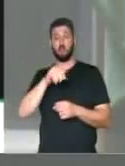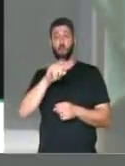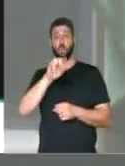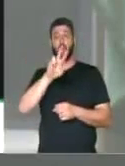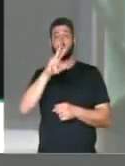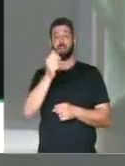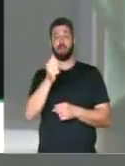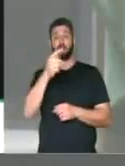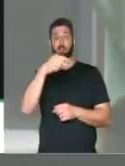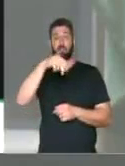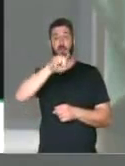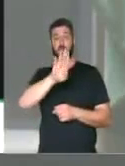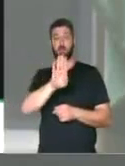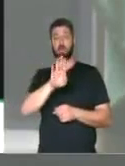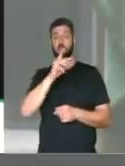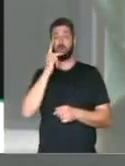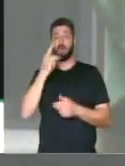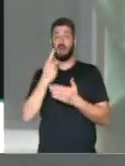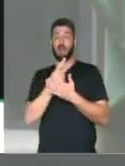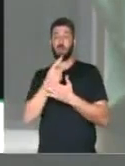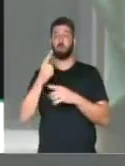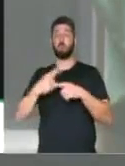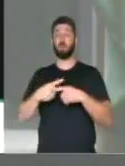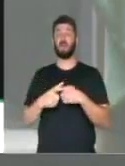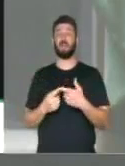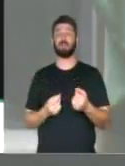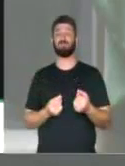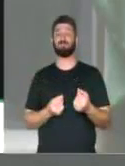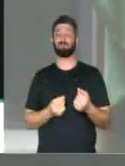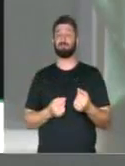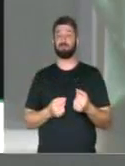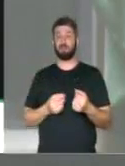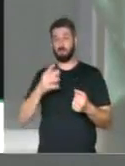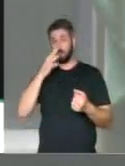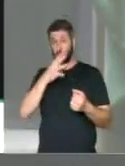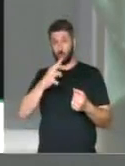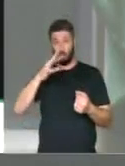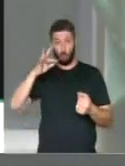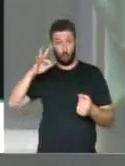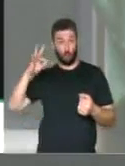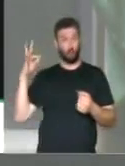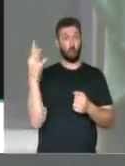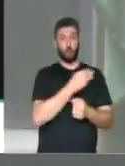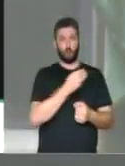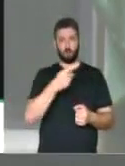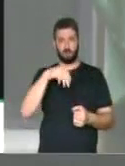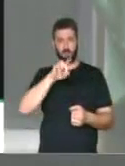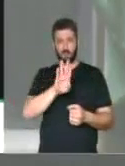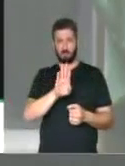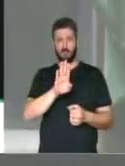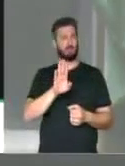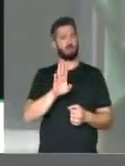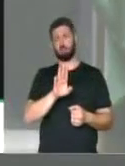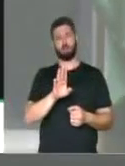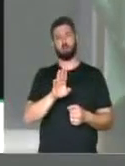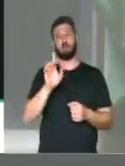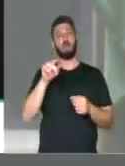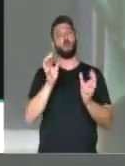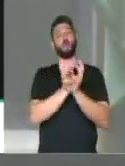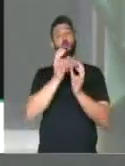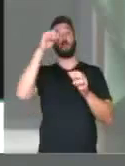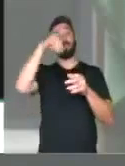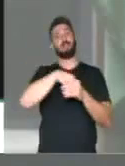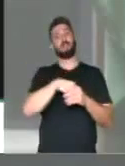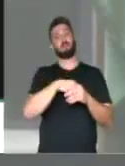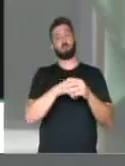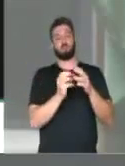de quadrilha do PMDB. Eu digo talvez indevidamente porque ele não acusou todos os PMDBistas, mas dá a impressão